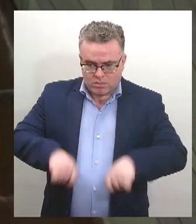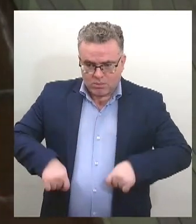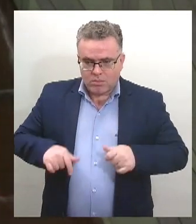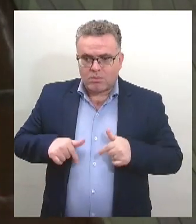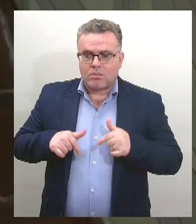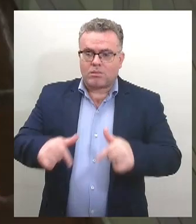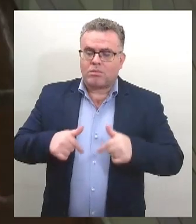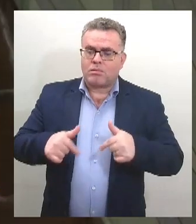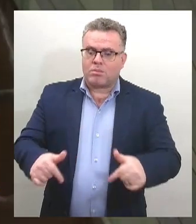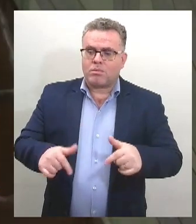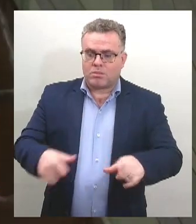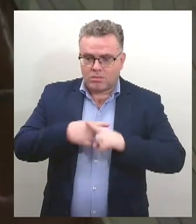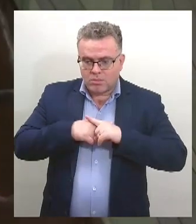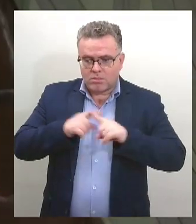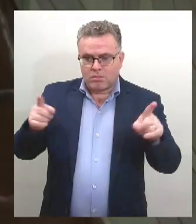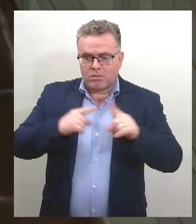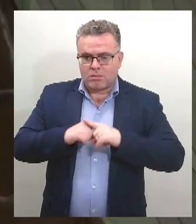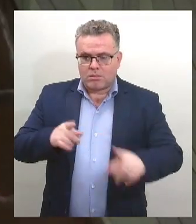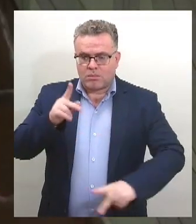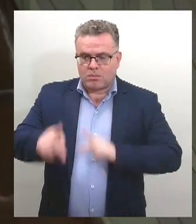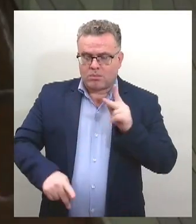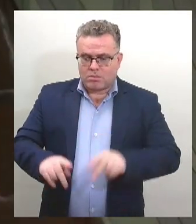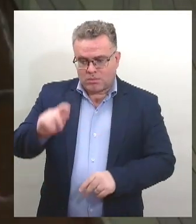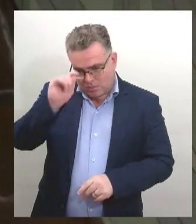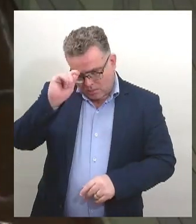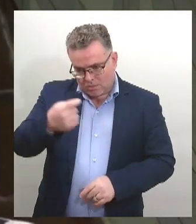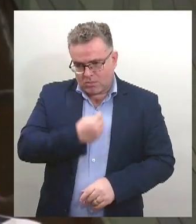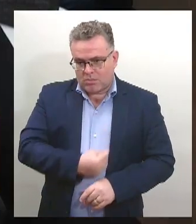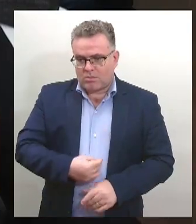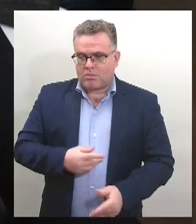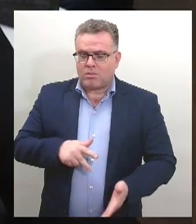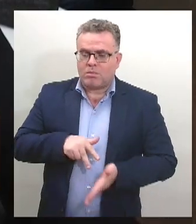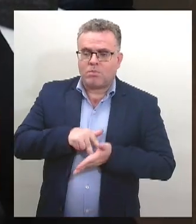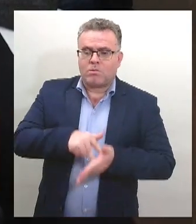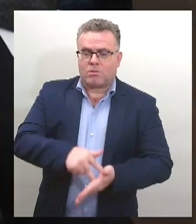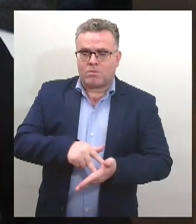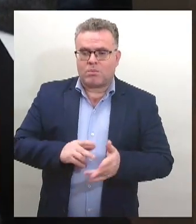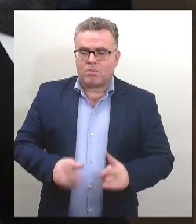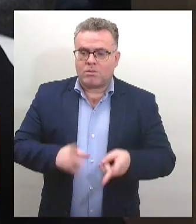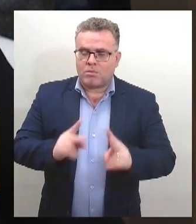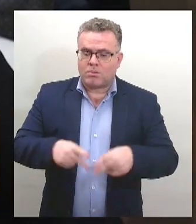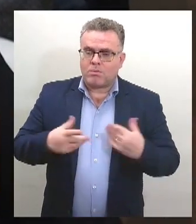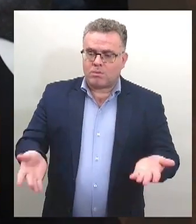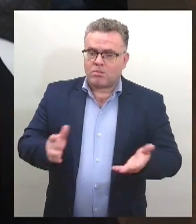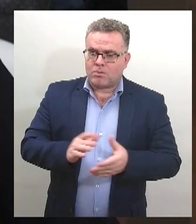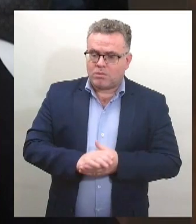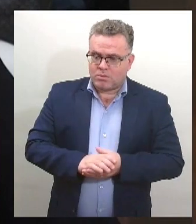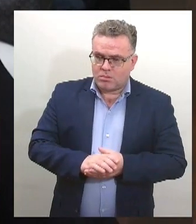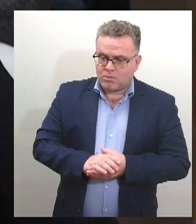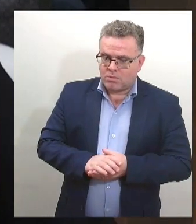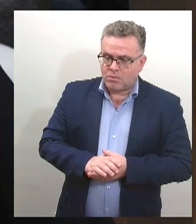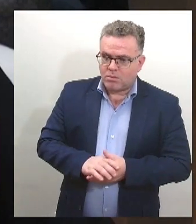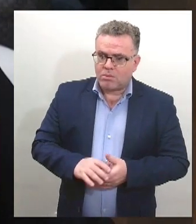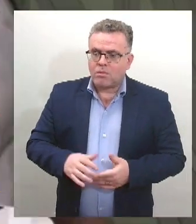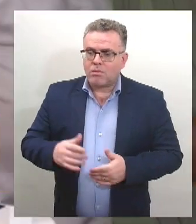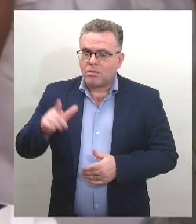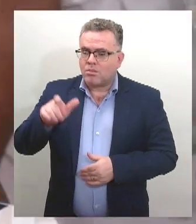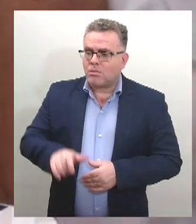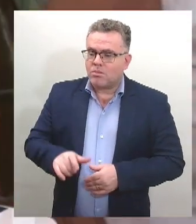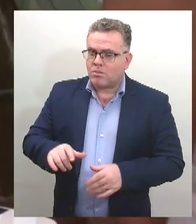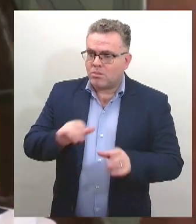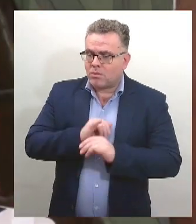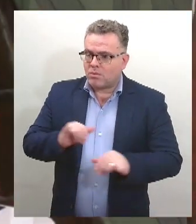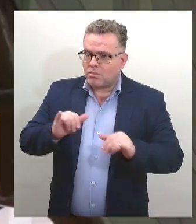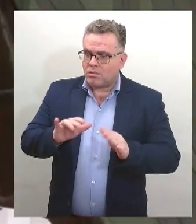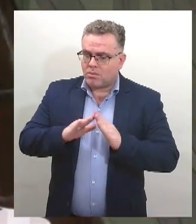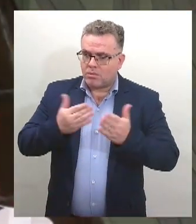quero o meu povo preto nos três poderes da República. Luiz Linda falou da importância da iniciativa da Escola do Legislativo. Não